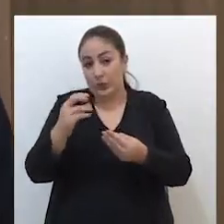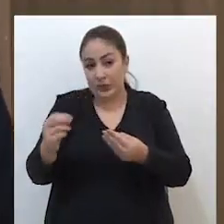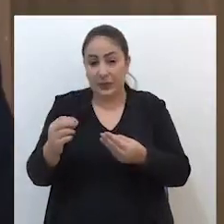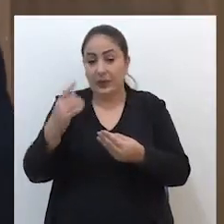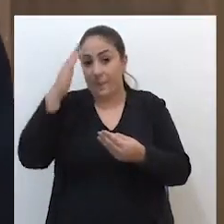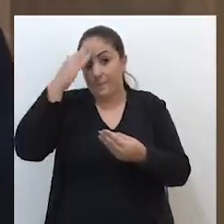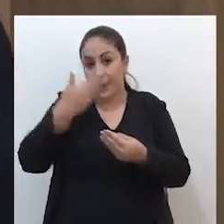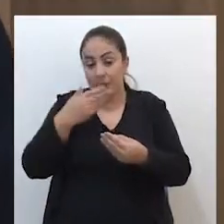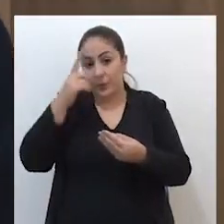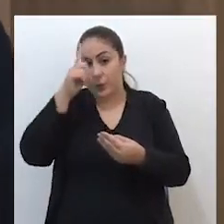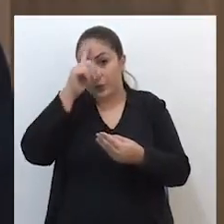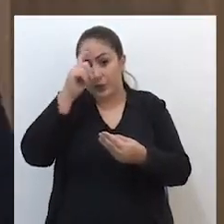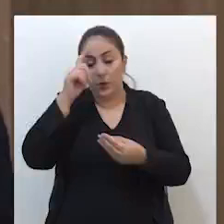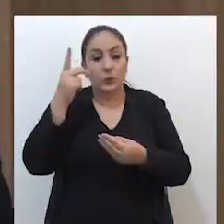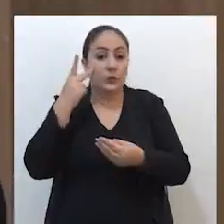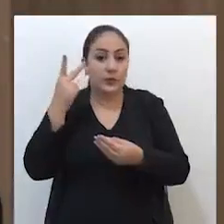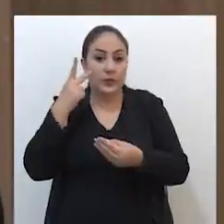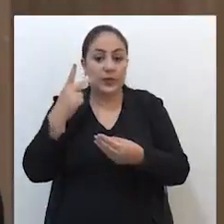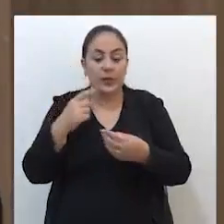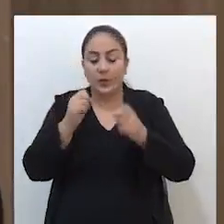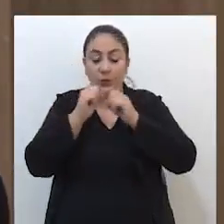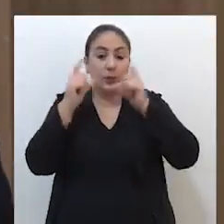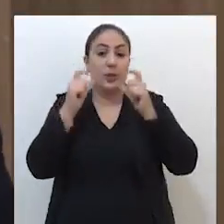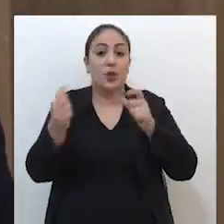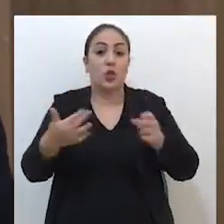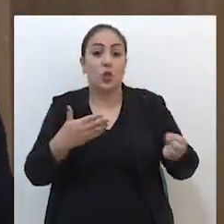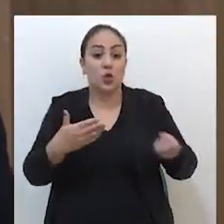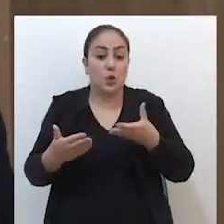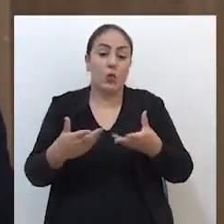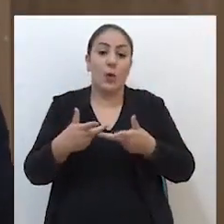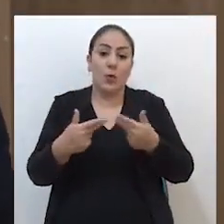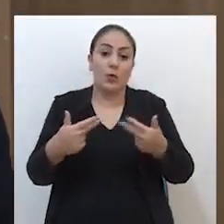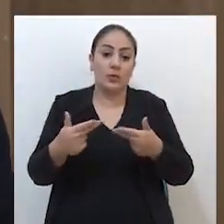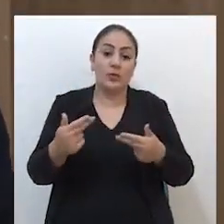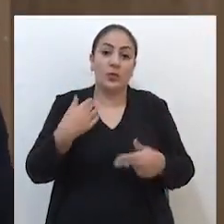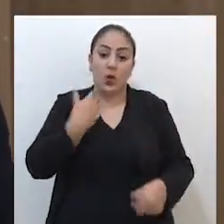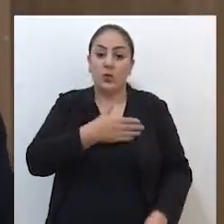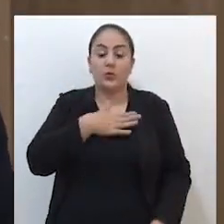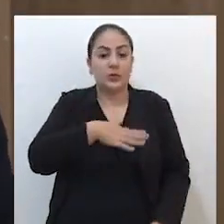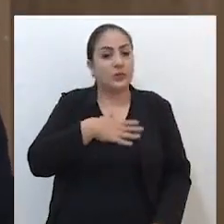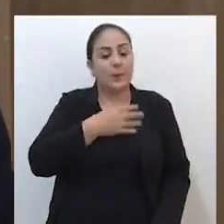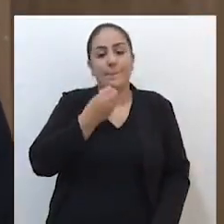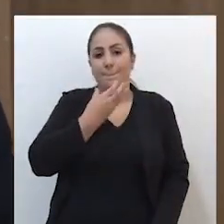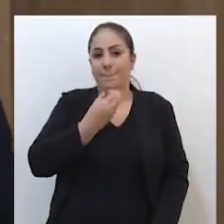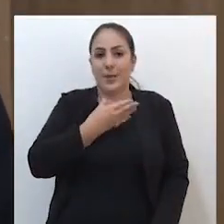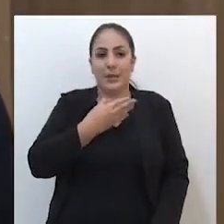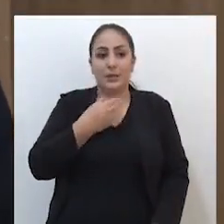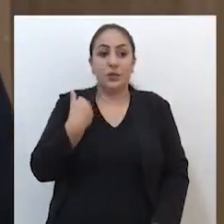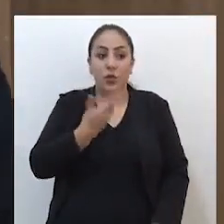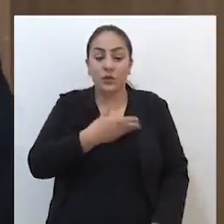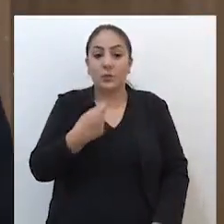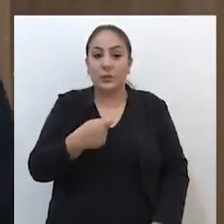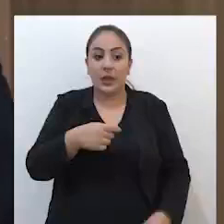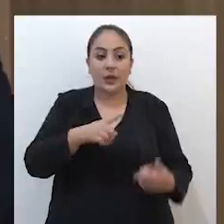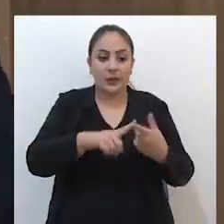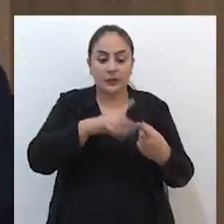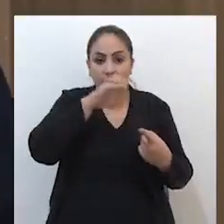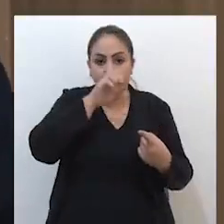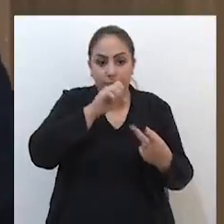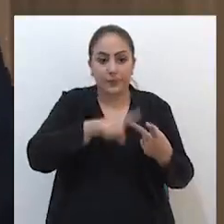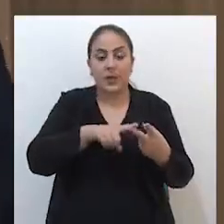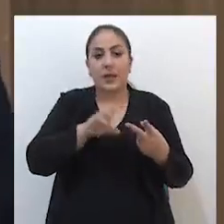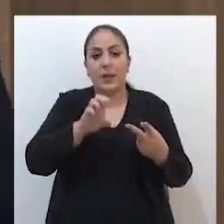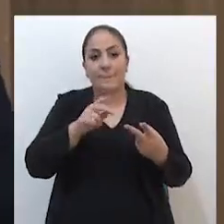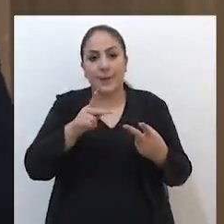é um despertar novo, é uma solidariedade que nós do hospital nos sentimos muito bem. Nós precisamos ter lá respiradores,